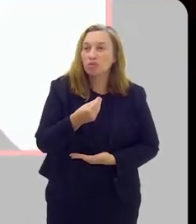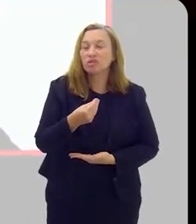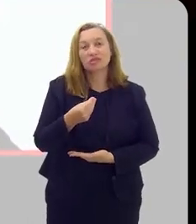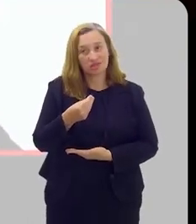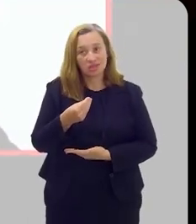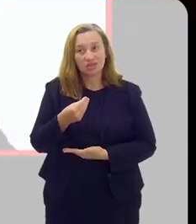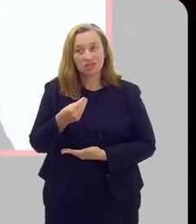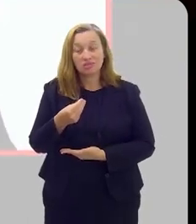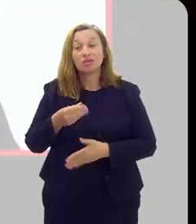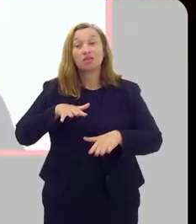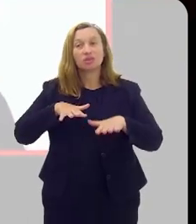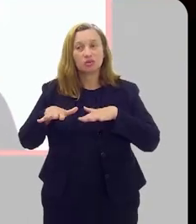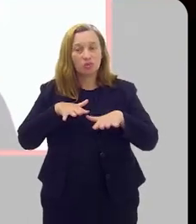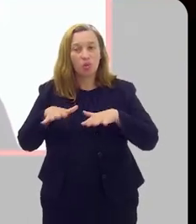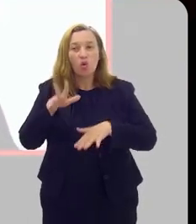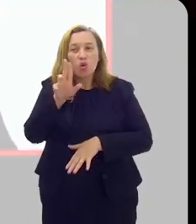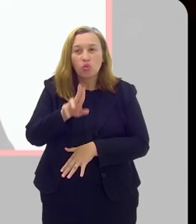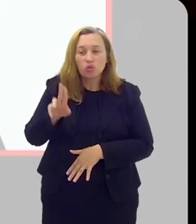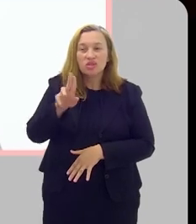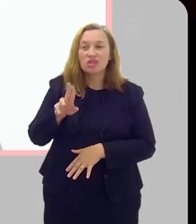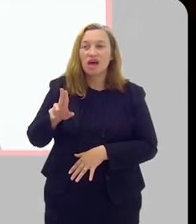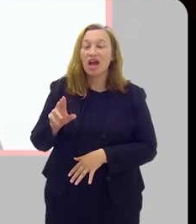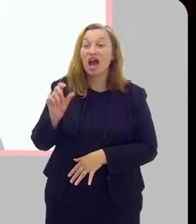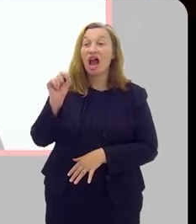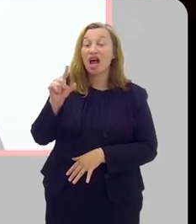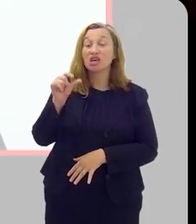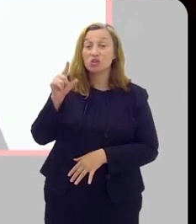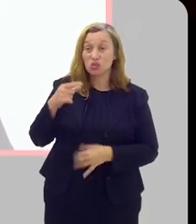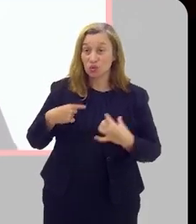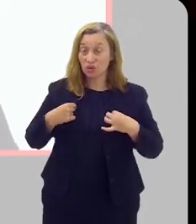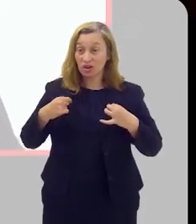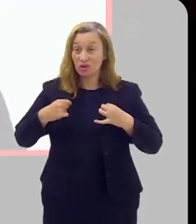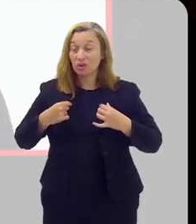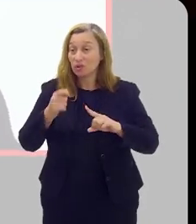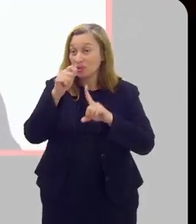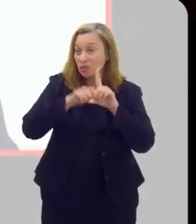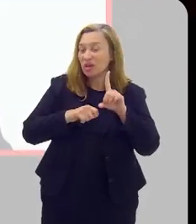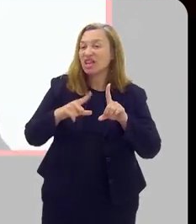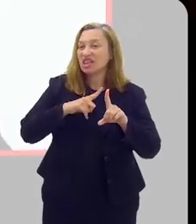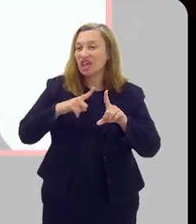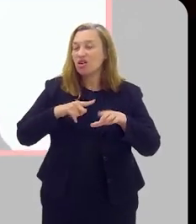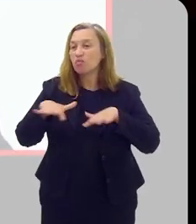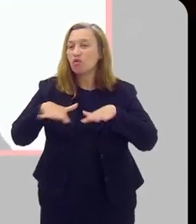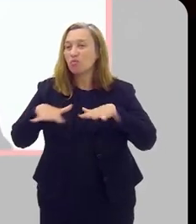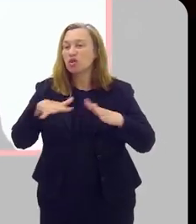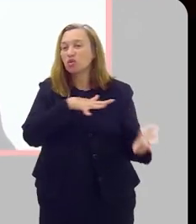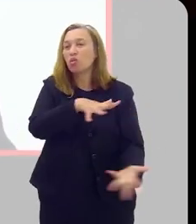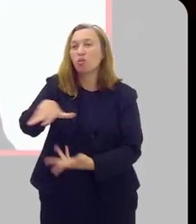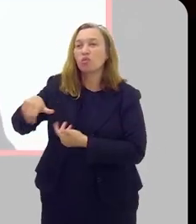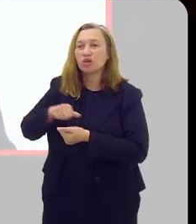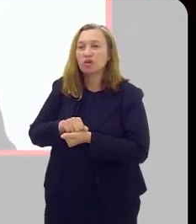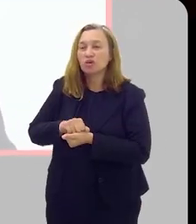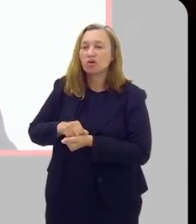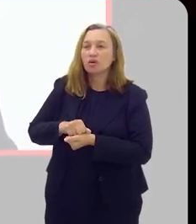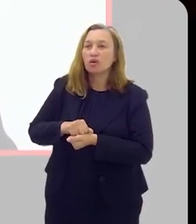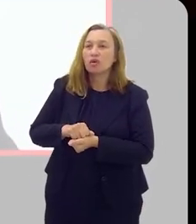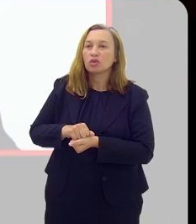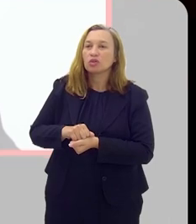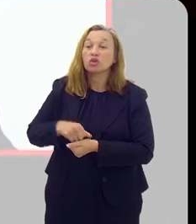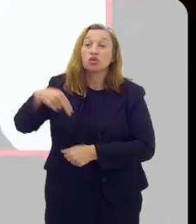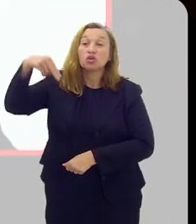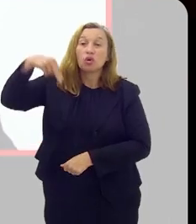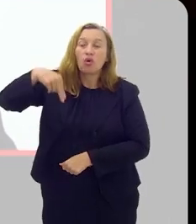homens para participarem desse movimento, usarem azul no mês, existe um movimento mundial, até muito interessante, também chamado